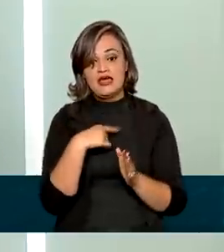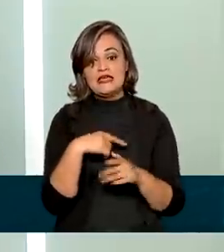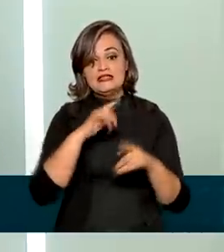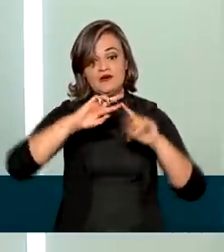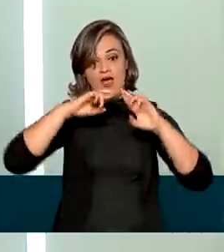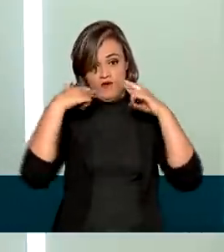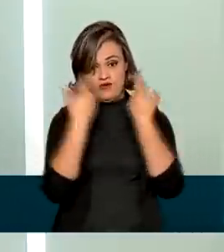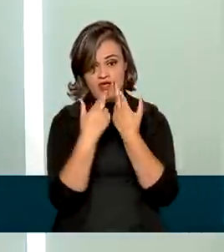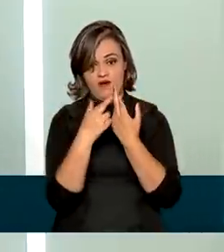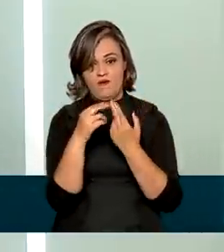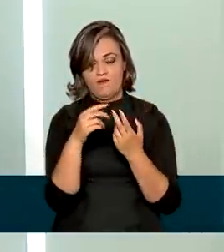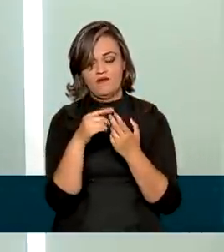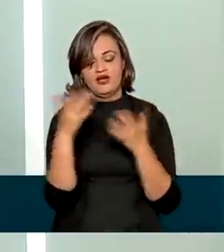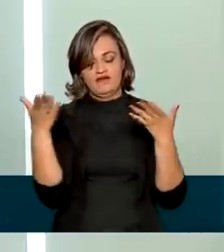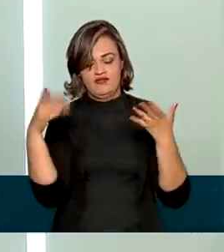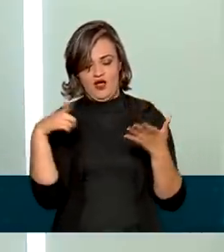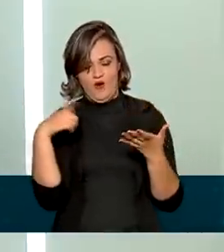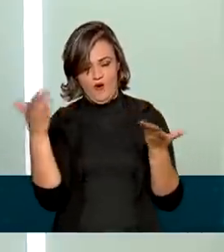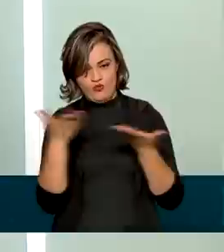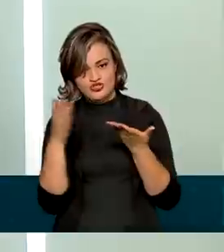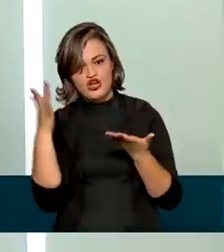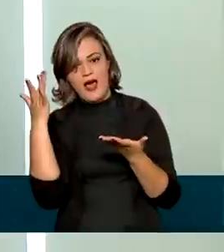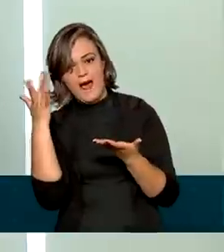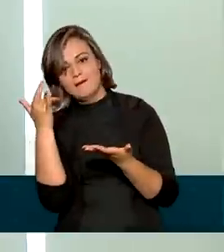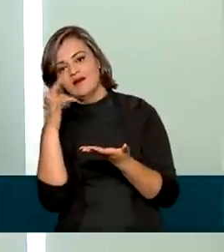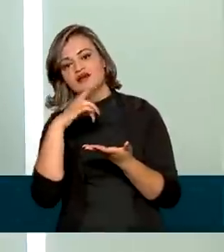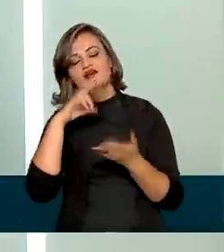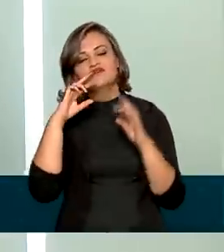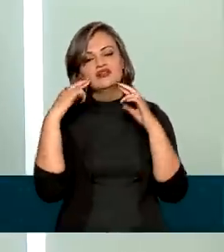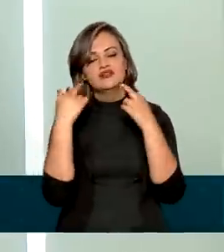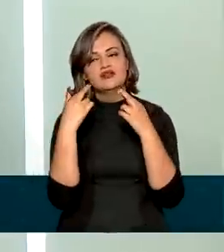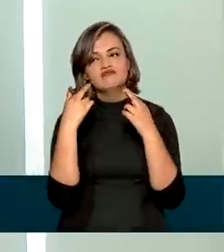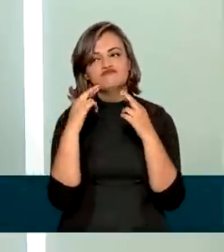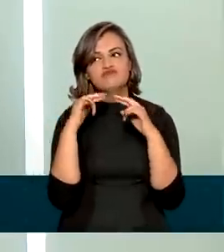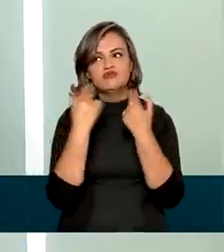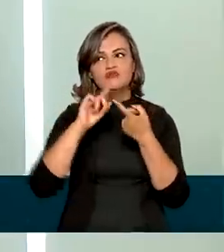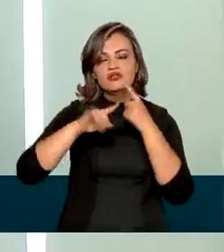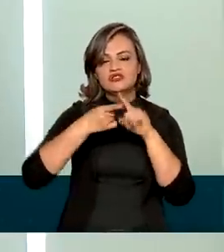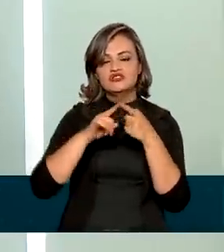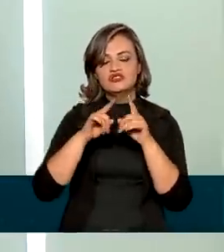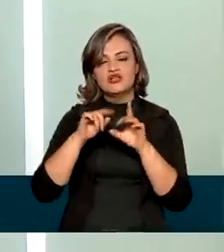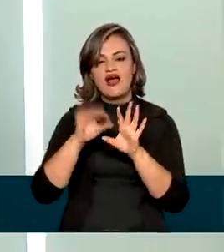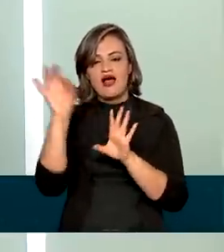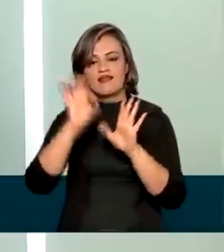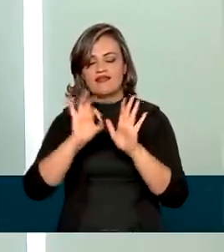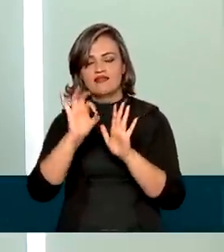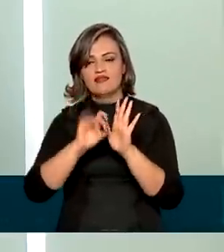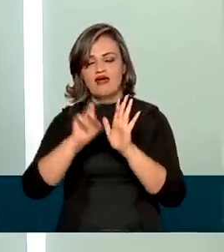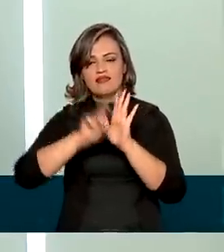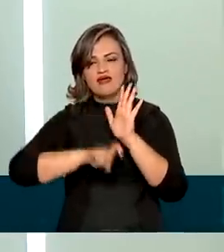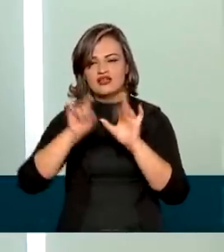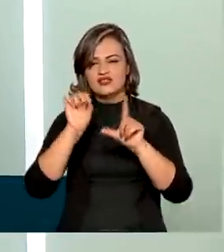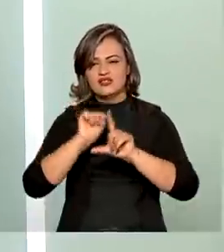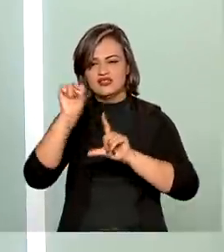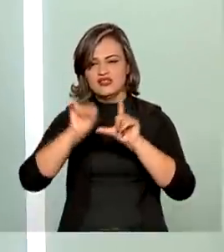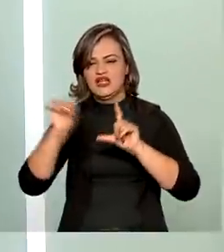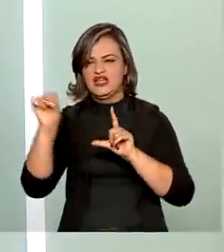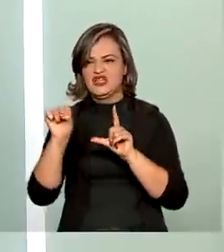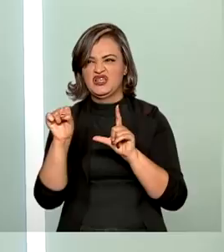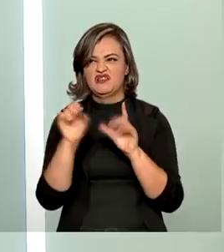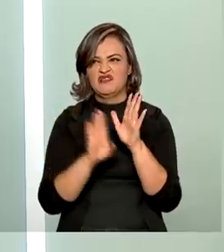que terá lugar hoje e amanhã, deve discutir justamente o aumento da taxa Selic, que não deve ser inferior a 0